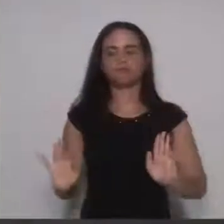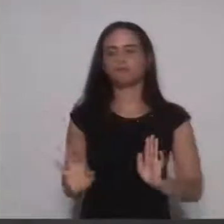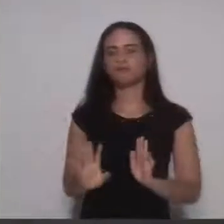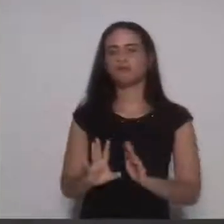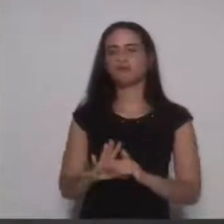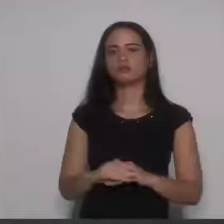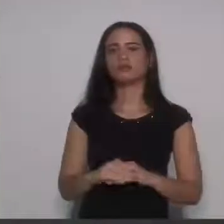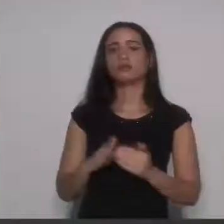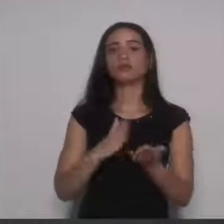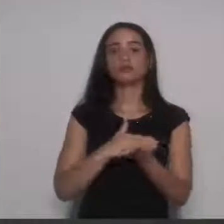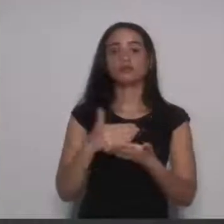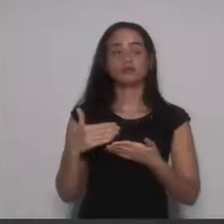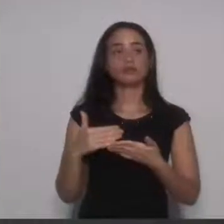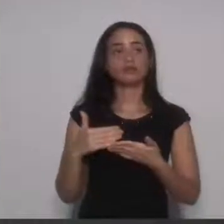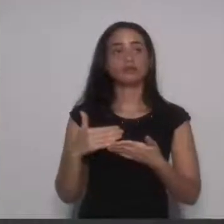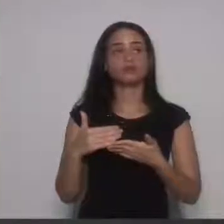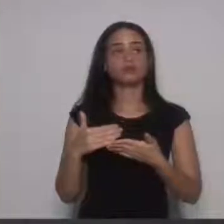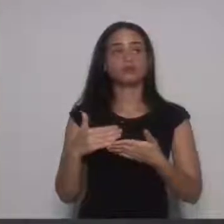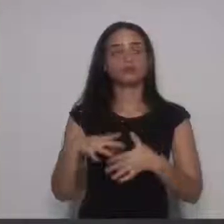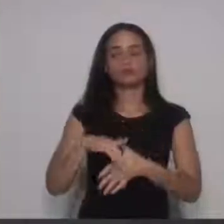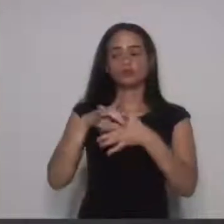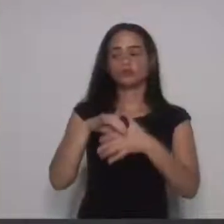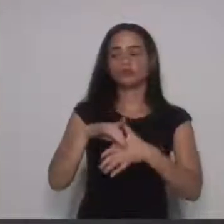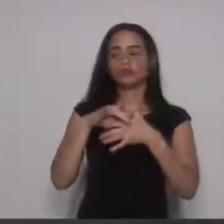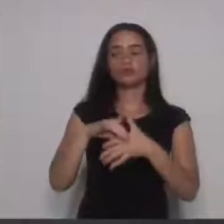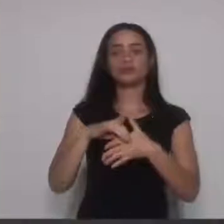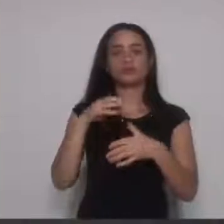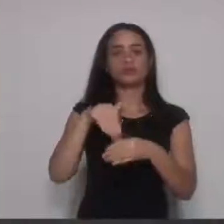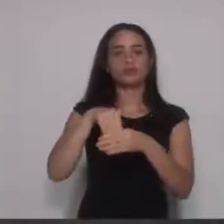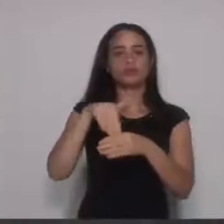está aberto para as lideranças encaminhar a votação.